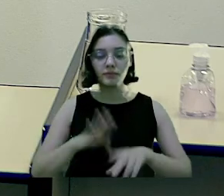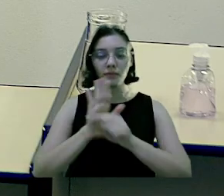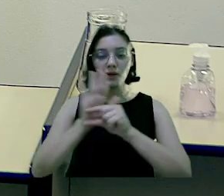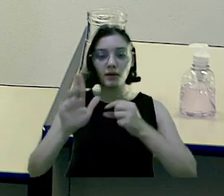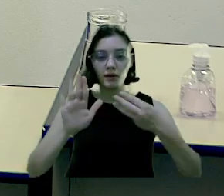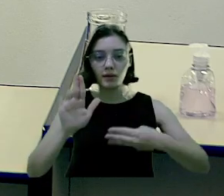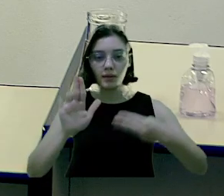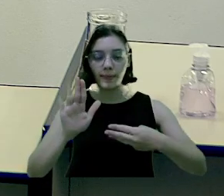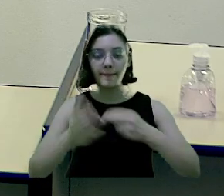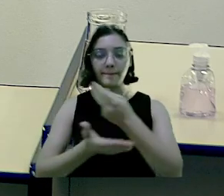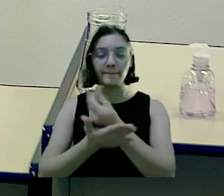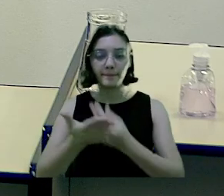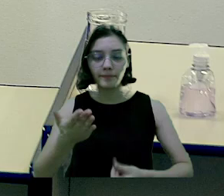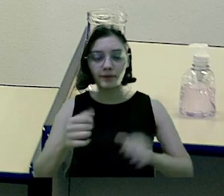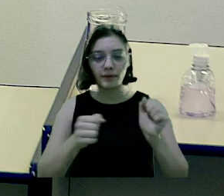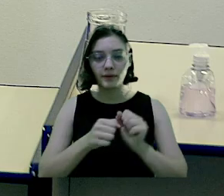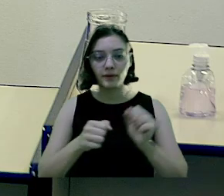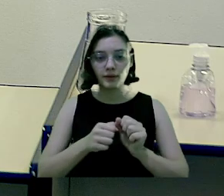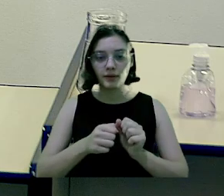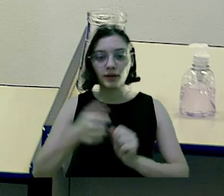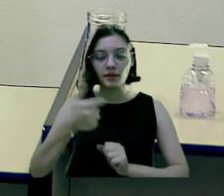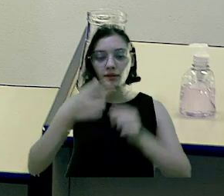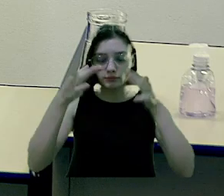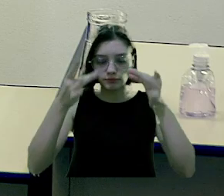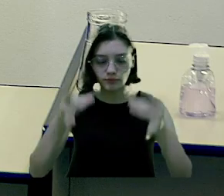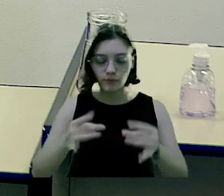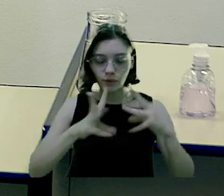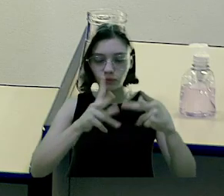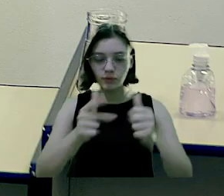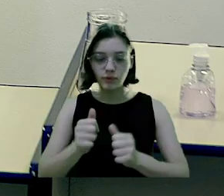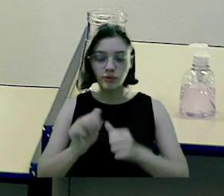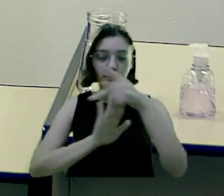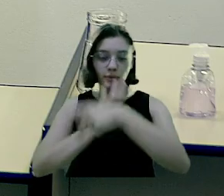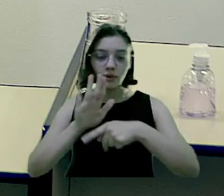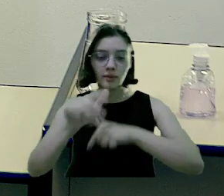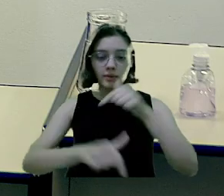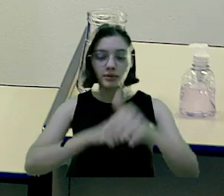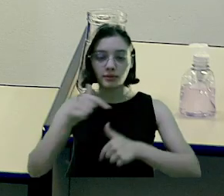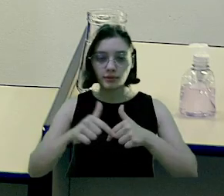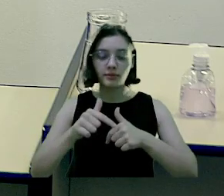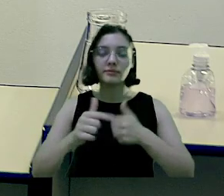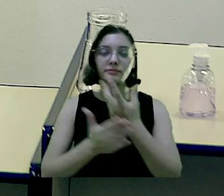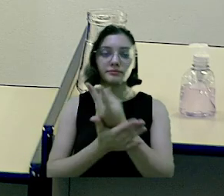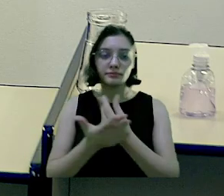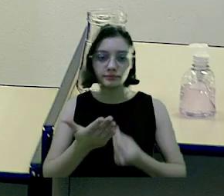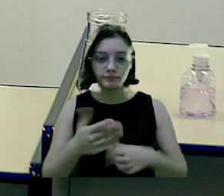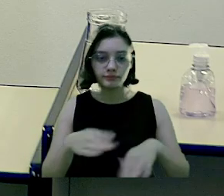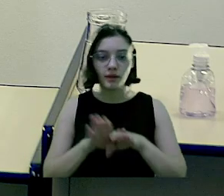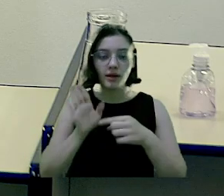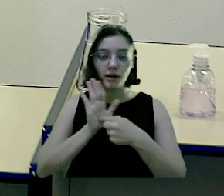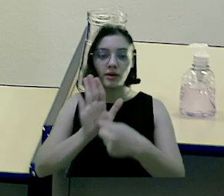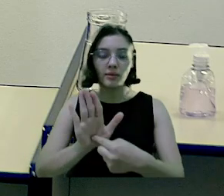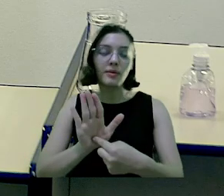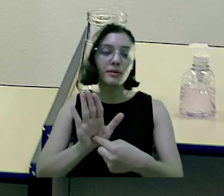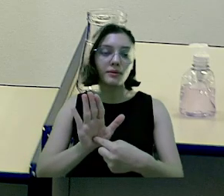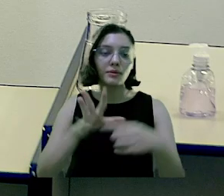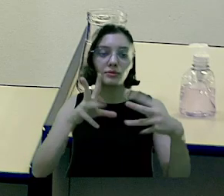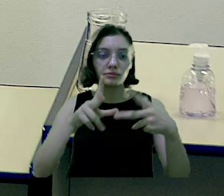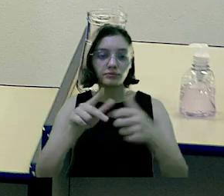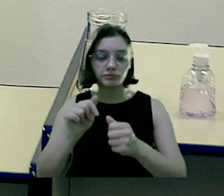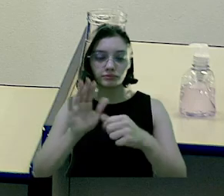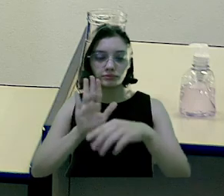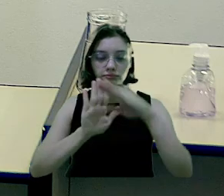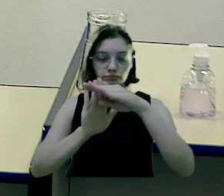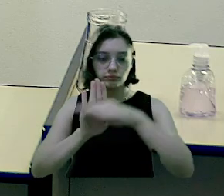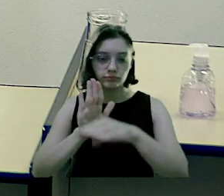artigo 3º, a despesa será realizada segundo a discriminação dos quadros e programas de trabalho de natureza de despesa, que apresenta os